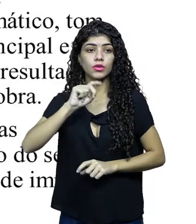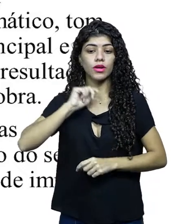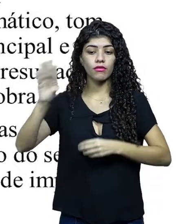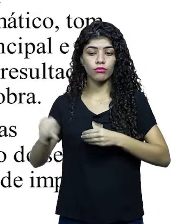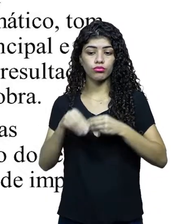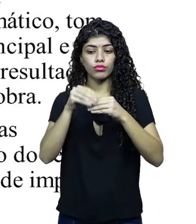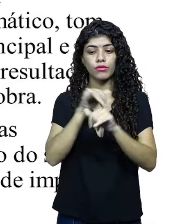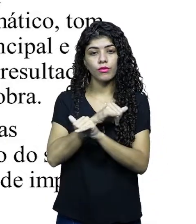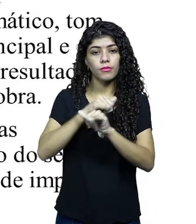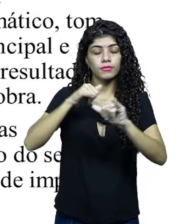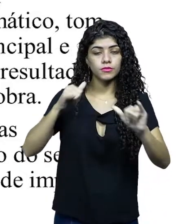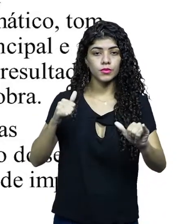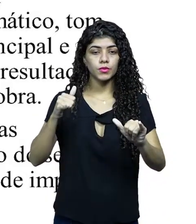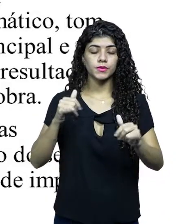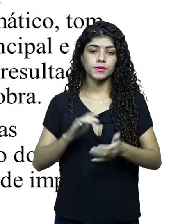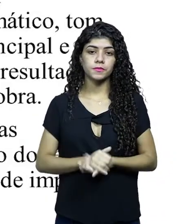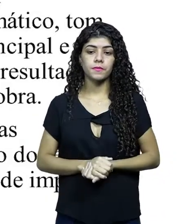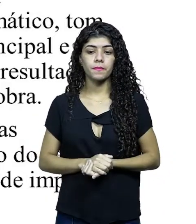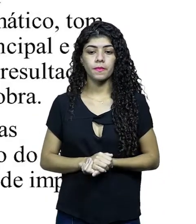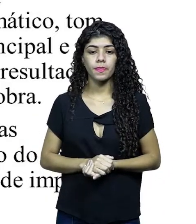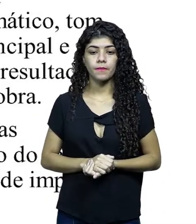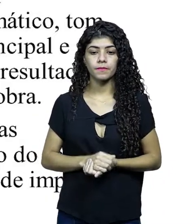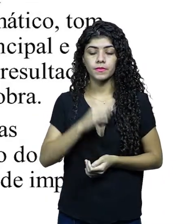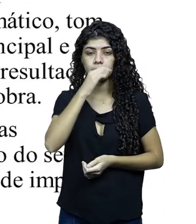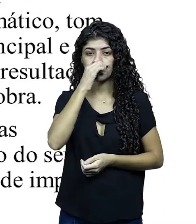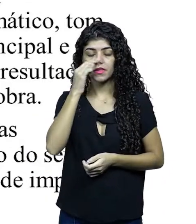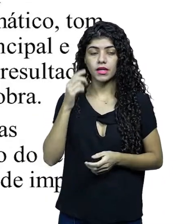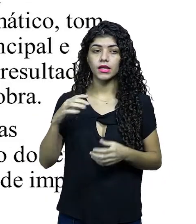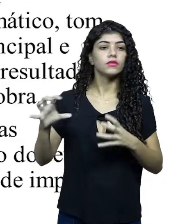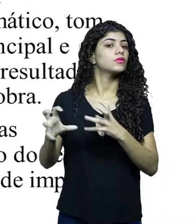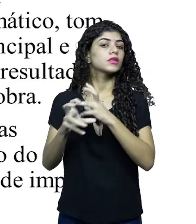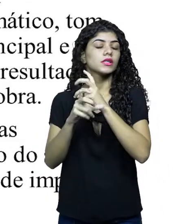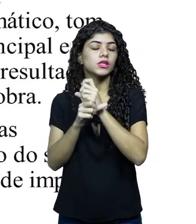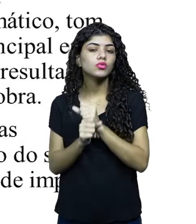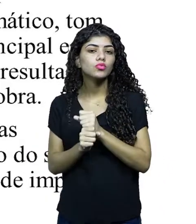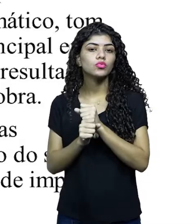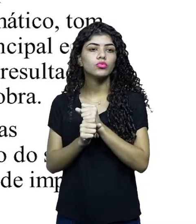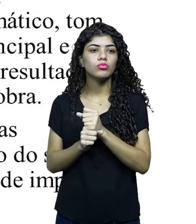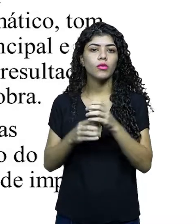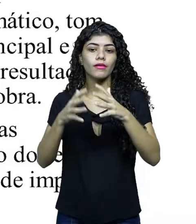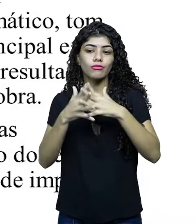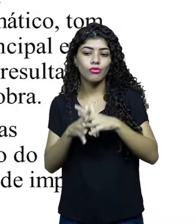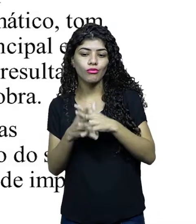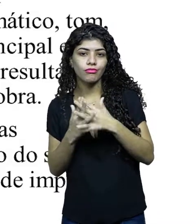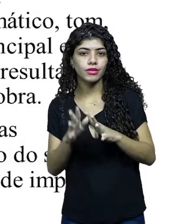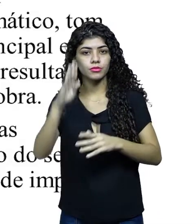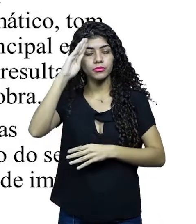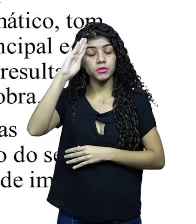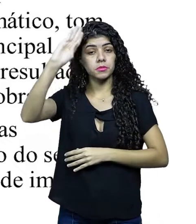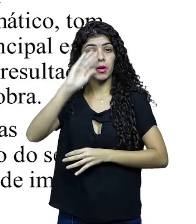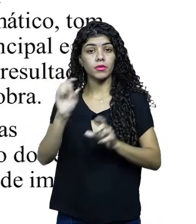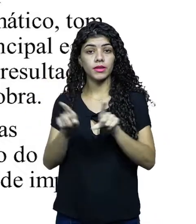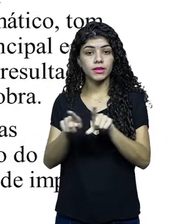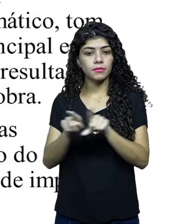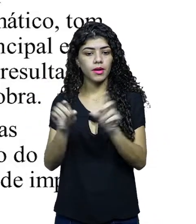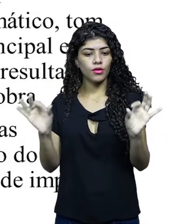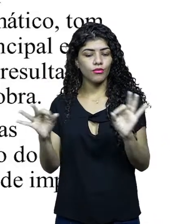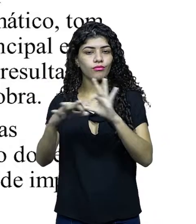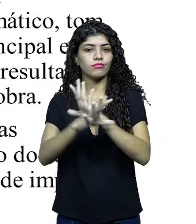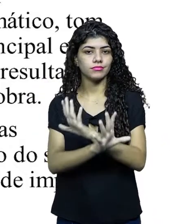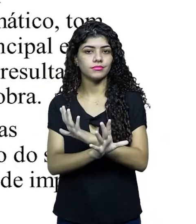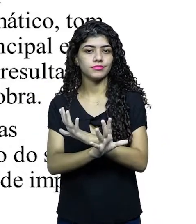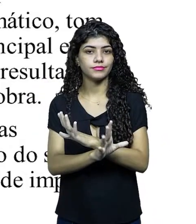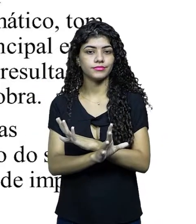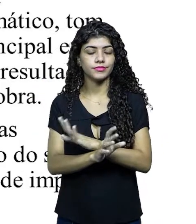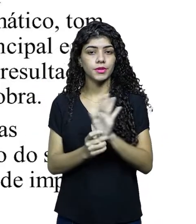acrescentar informações como gênero dramático, tom, resumo do enredo, conflito principal e desfecho previsto.